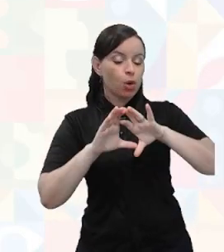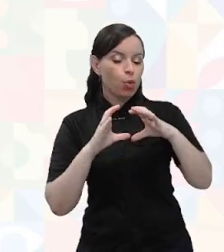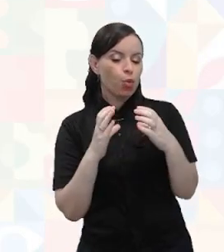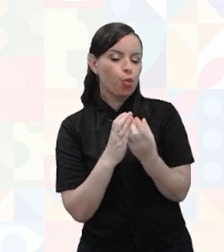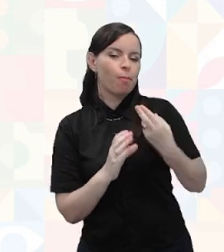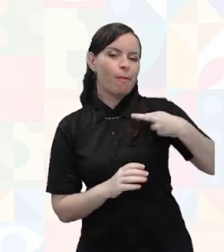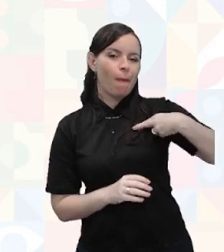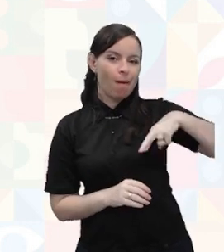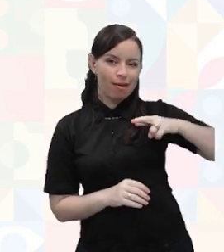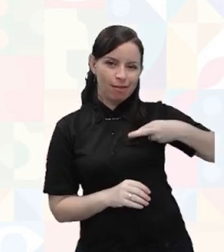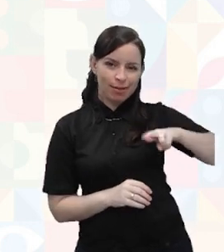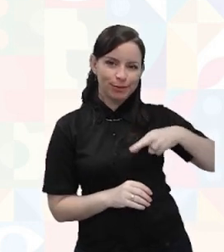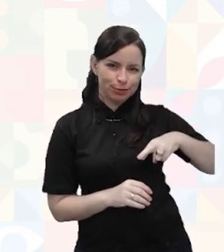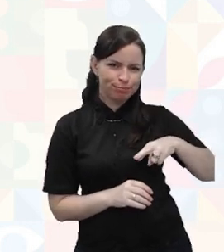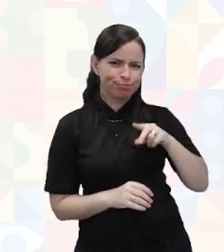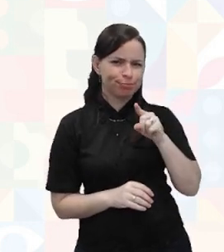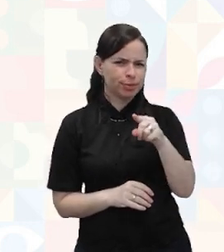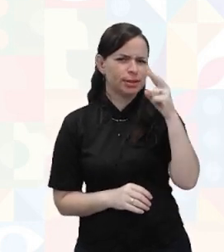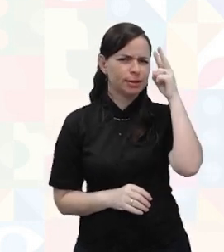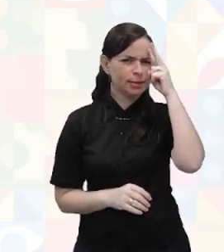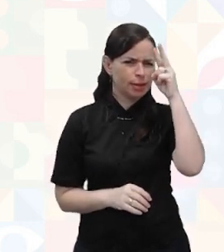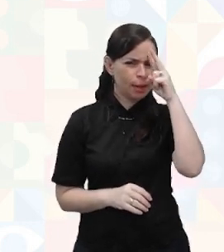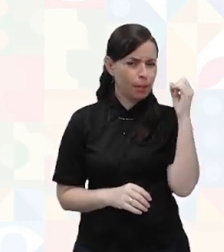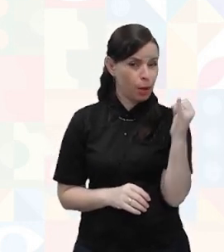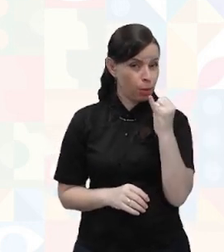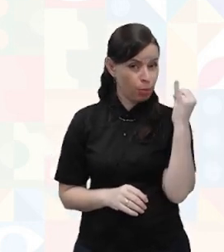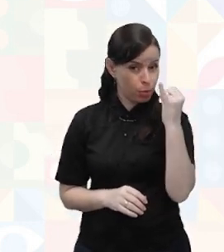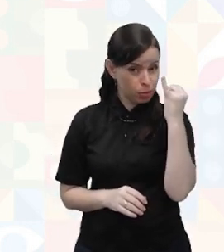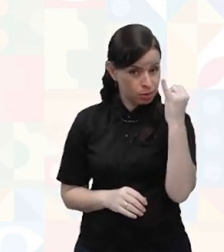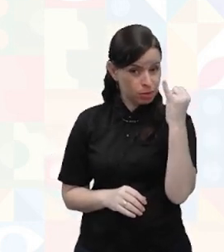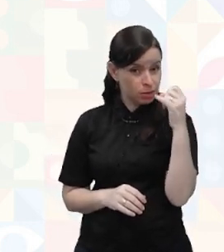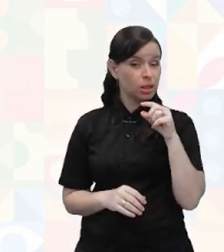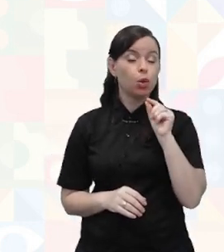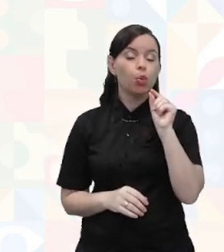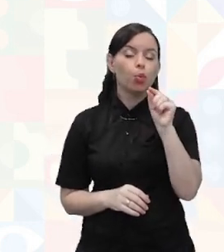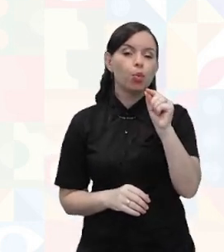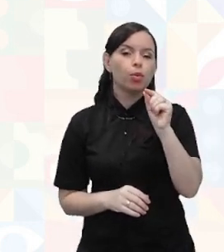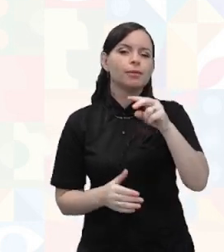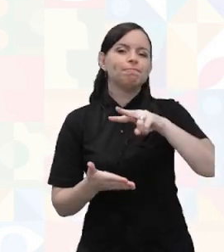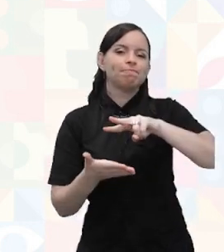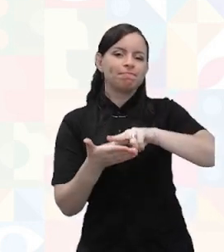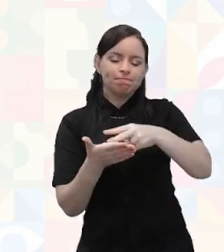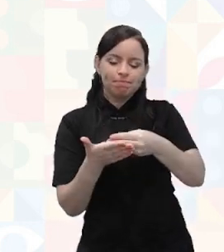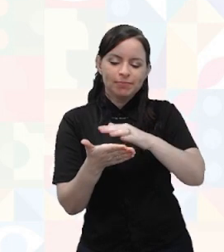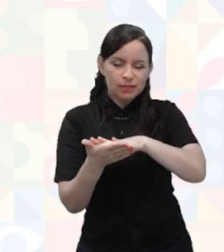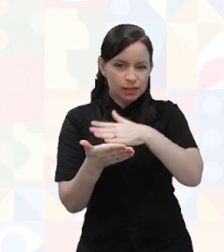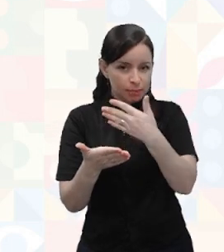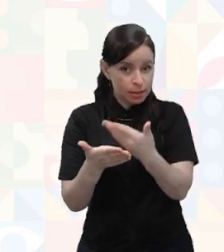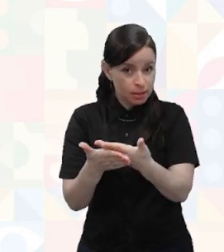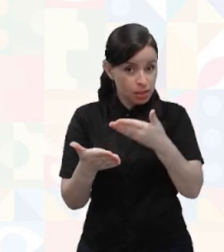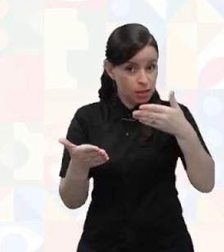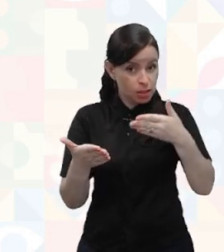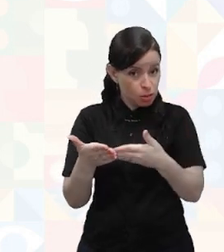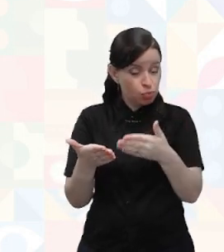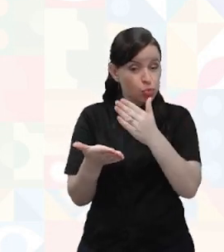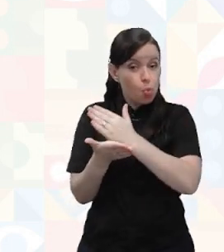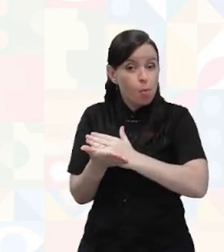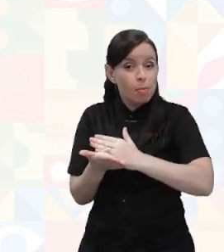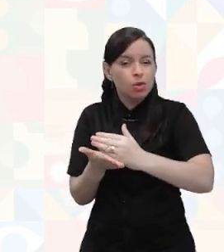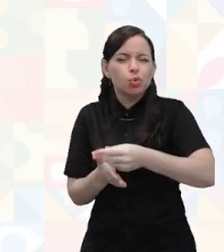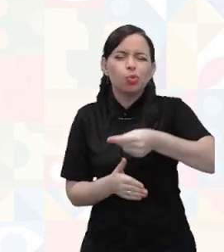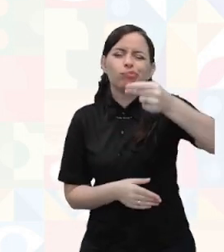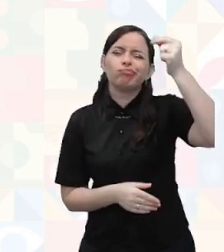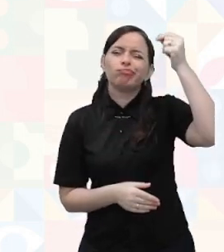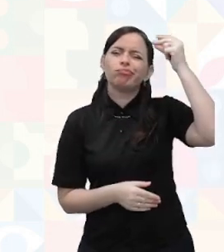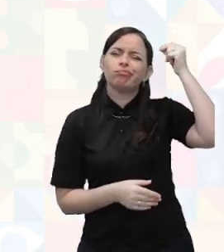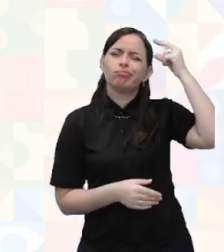Você deve lembrar, estudante, que a área da interpretação desse curso que você está fazendo técnico, começou aqui no Brasil, lá